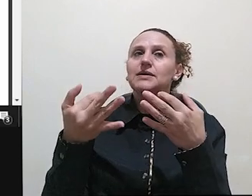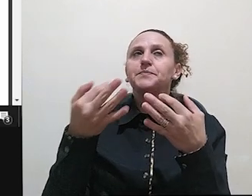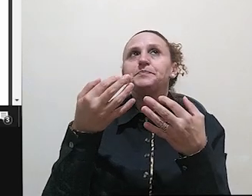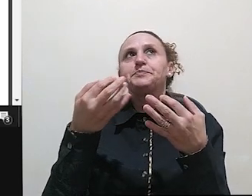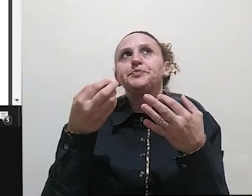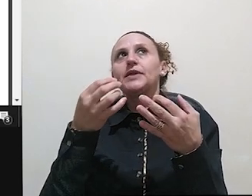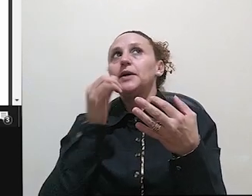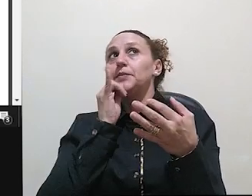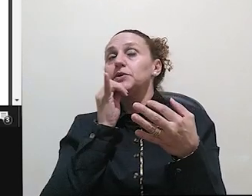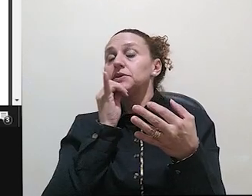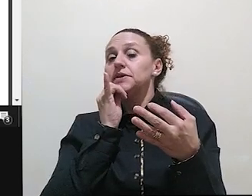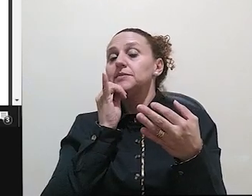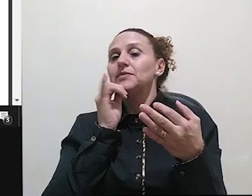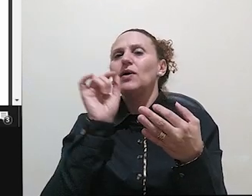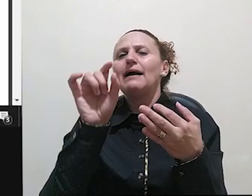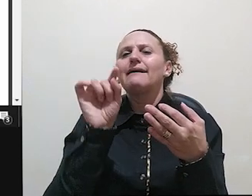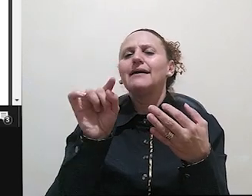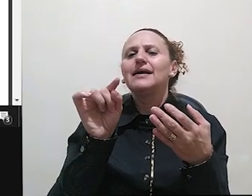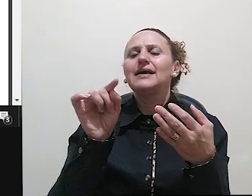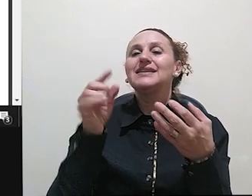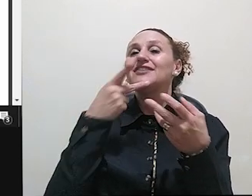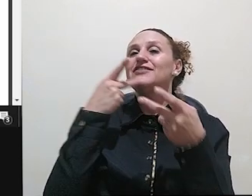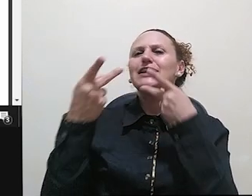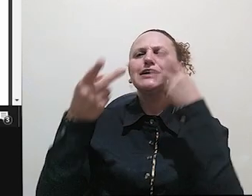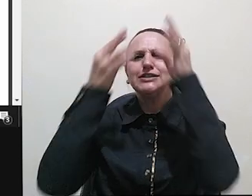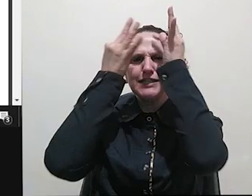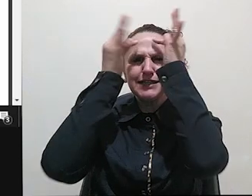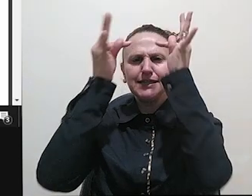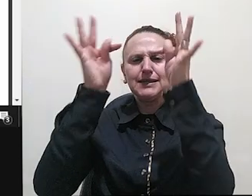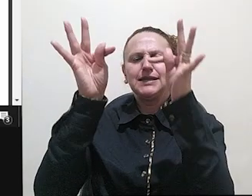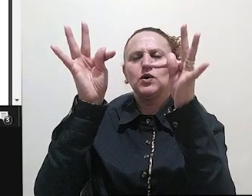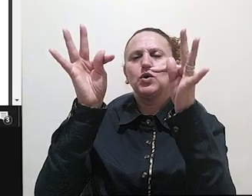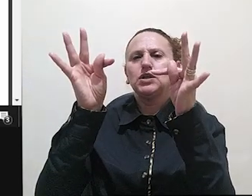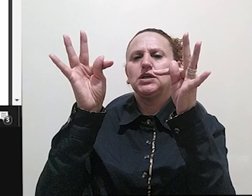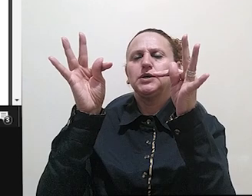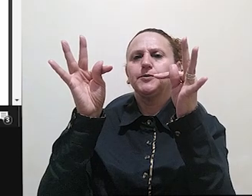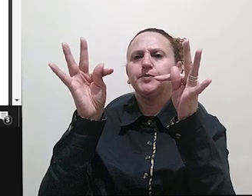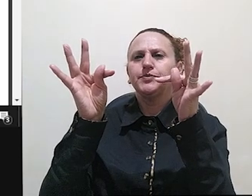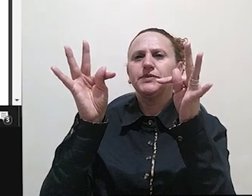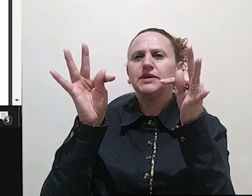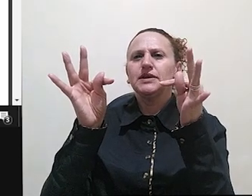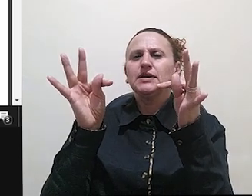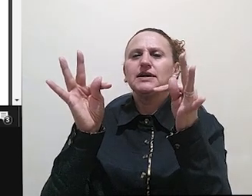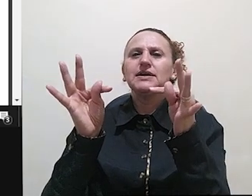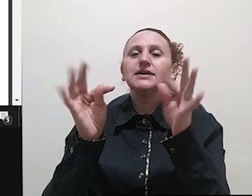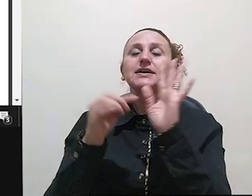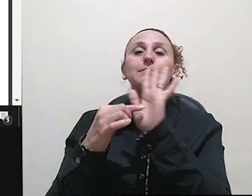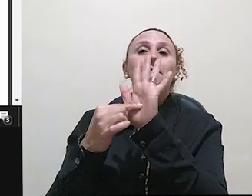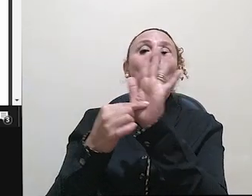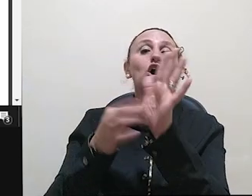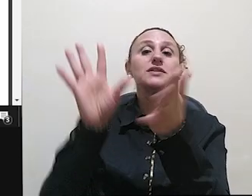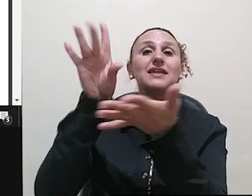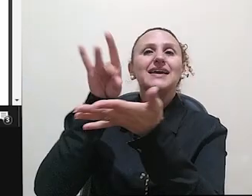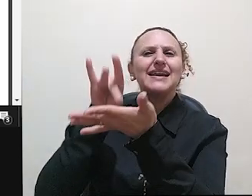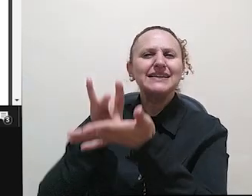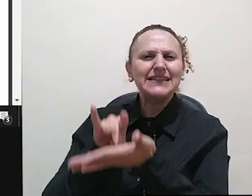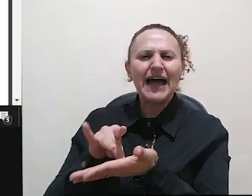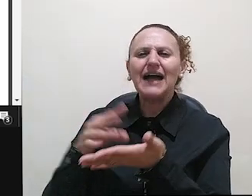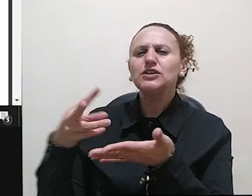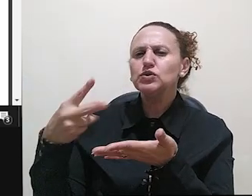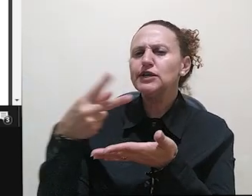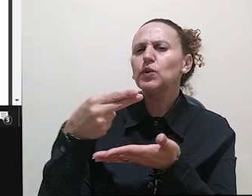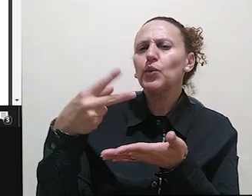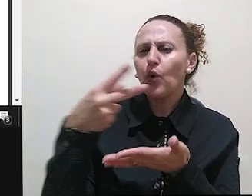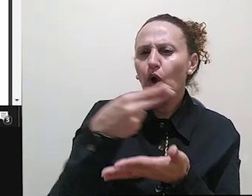falando aqui a respeito das teorias que dão conta de porções da realidade, de recortes,